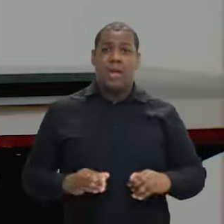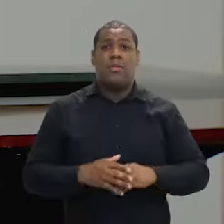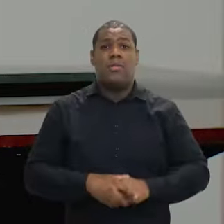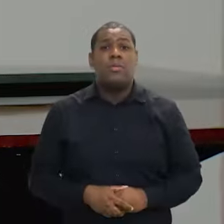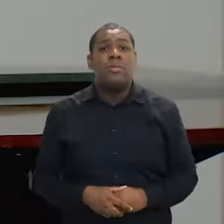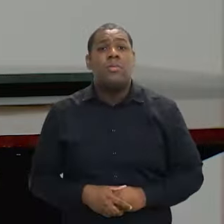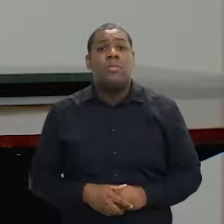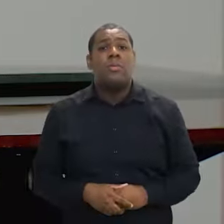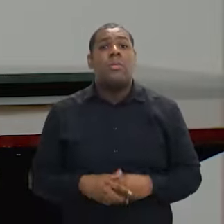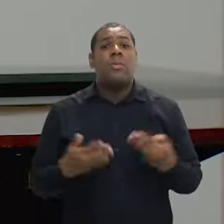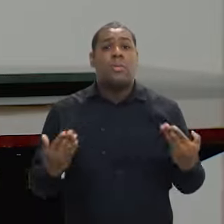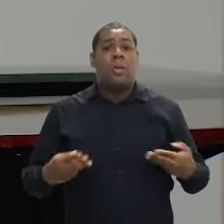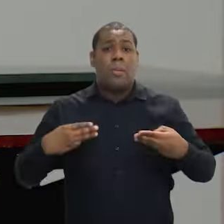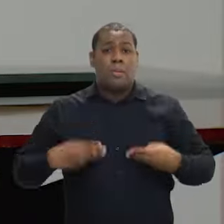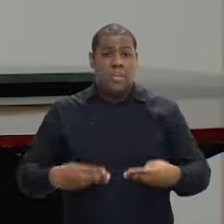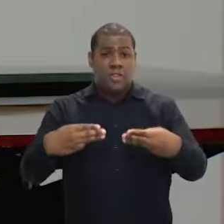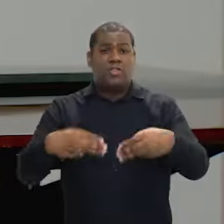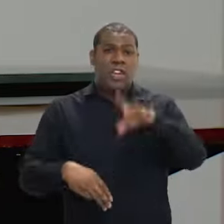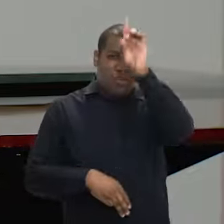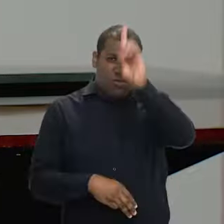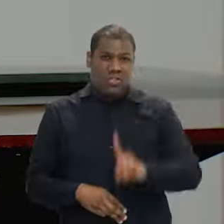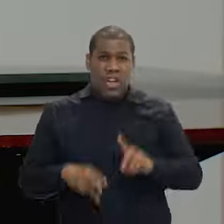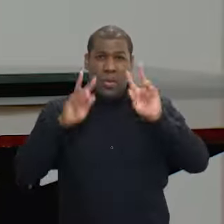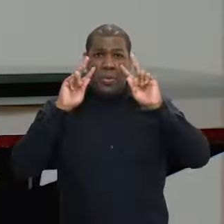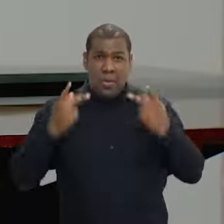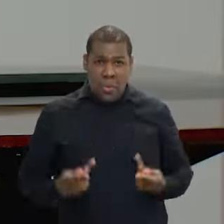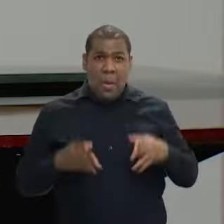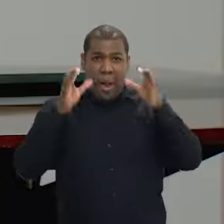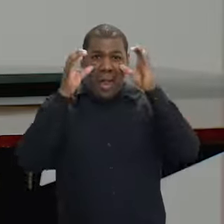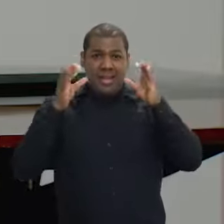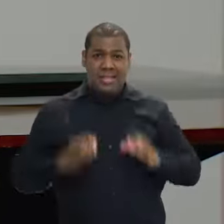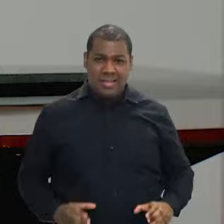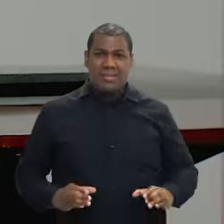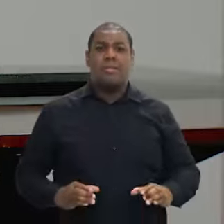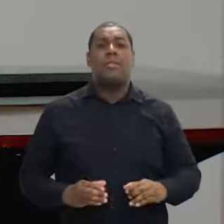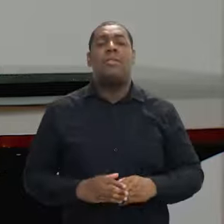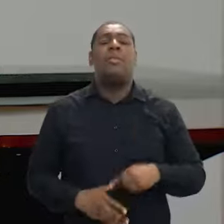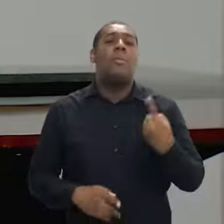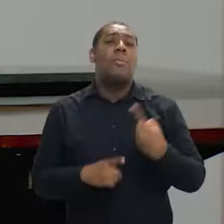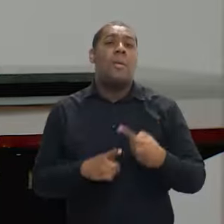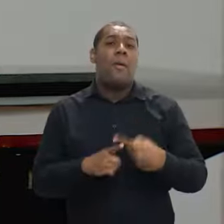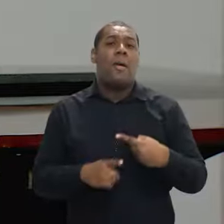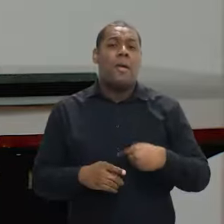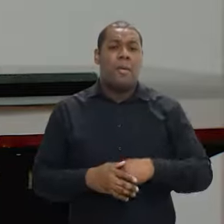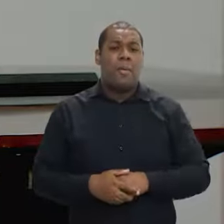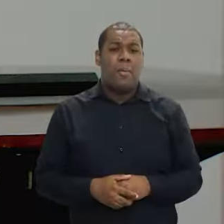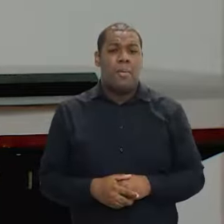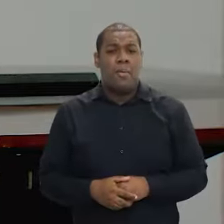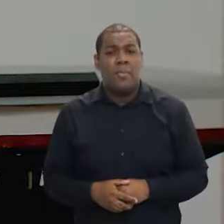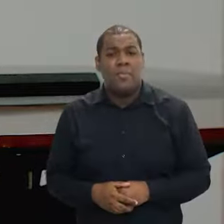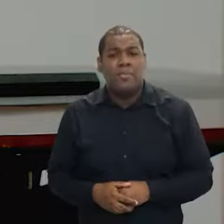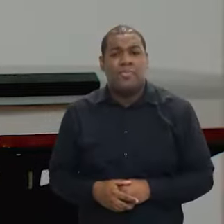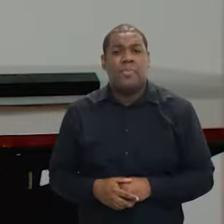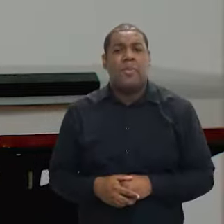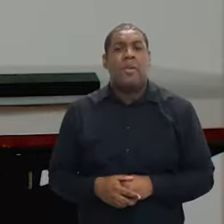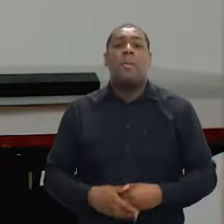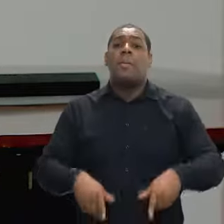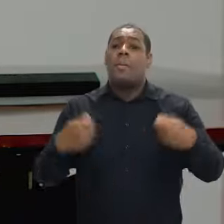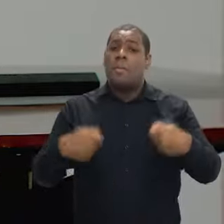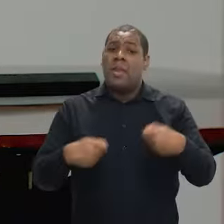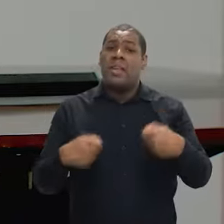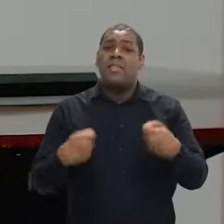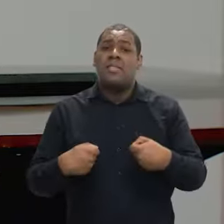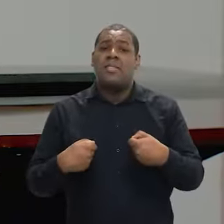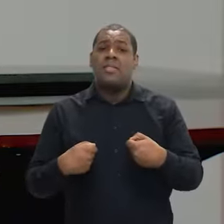inclusive, ganhou esse substantivo, né? Ministério dos Direitos Humanos e da Cidadania. Porque o que acontece? A gente tem que